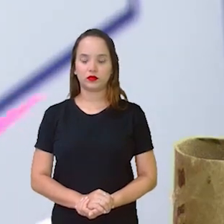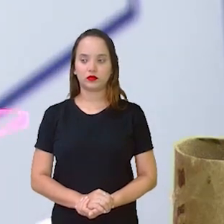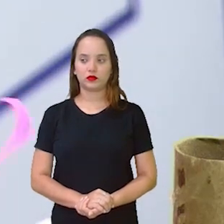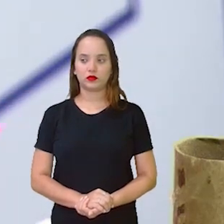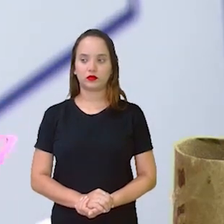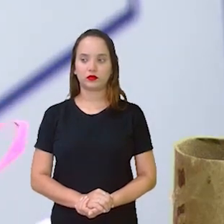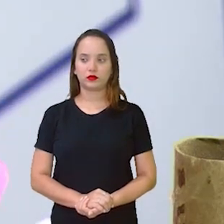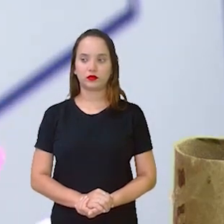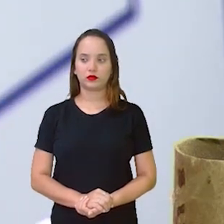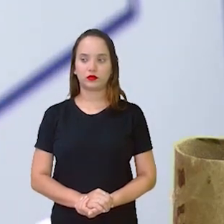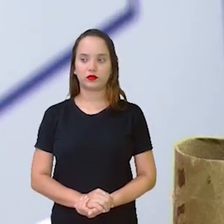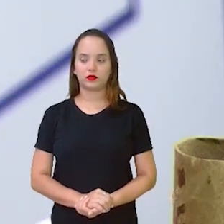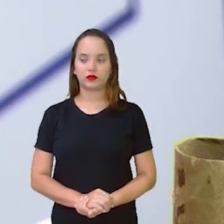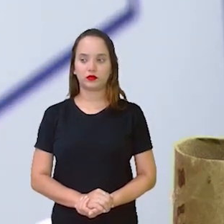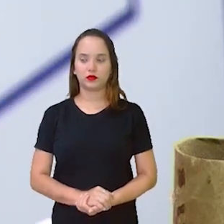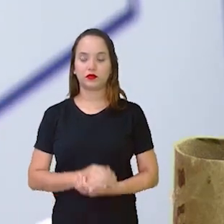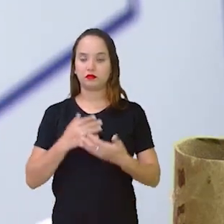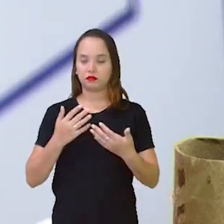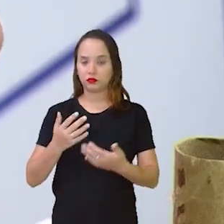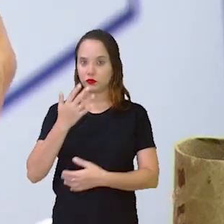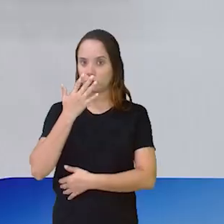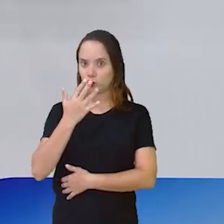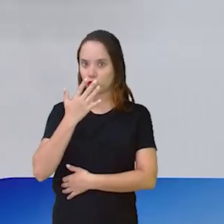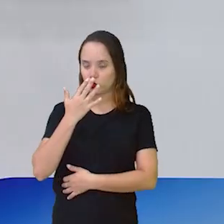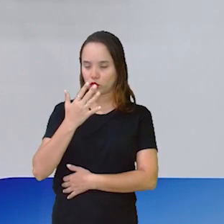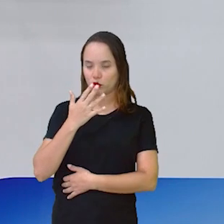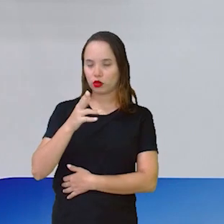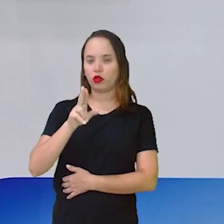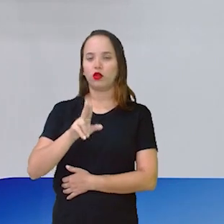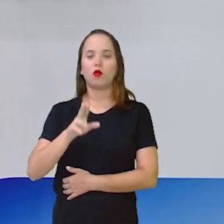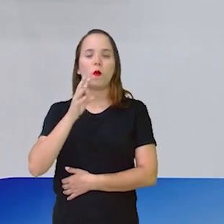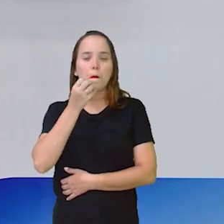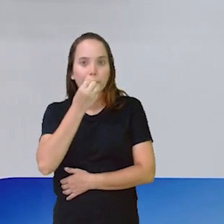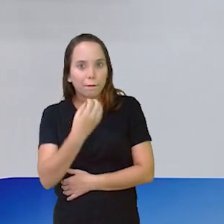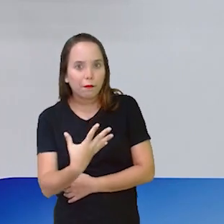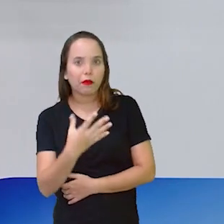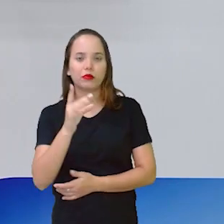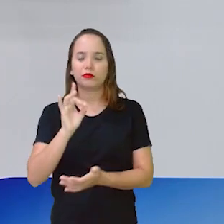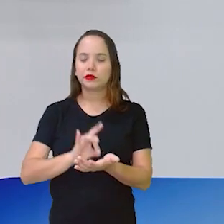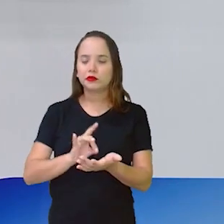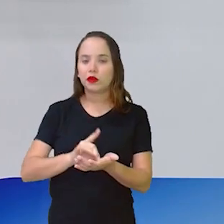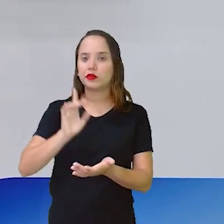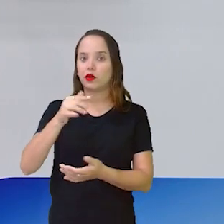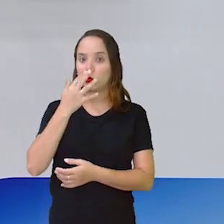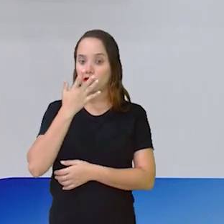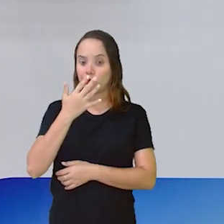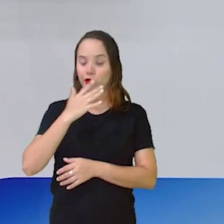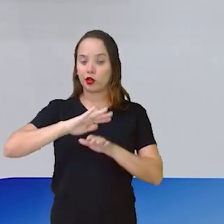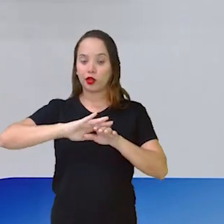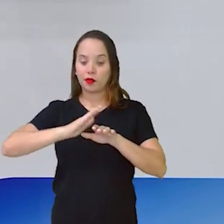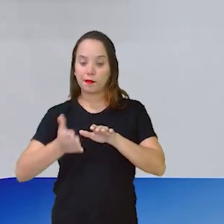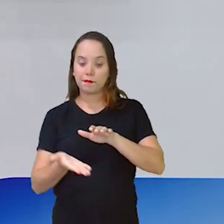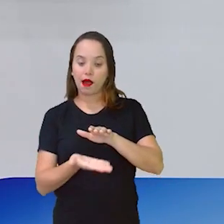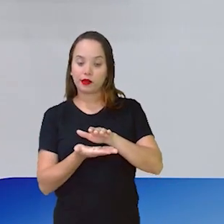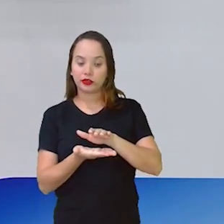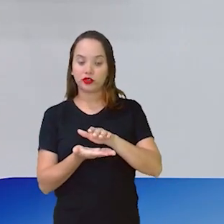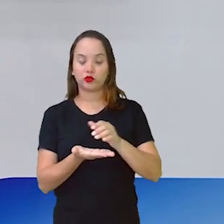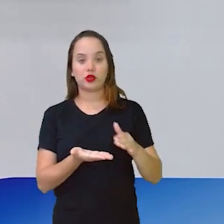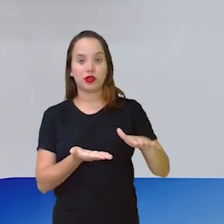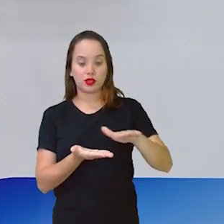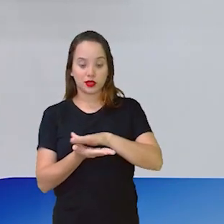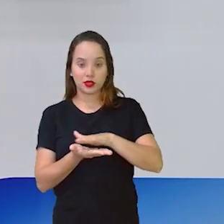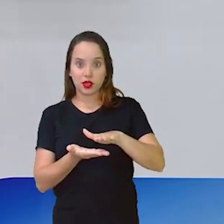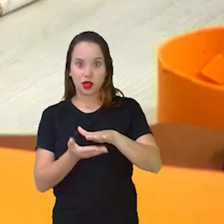E vai, vai, vai. O colorido, o legal é o colorido ficar embaixo e o branquinho ficar mais em cima, ó.